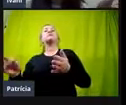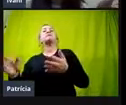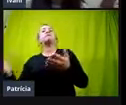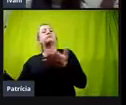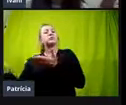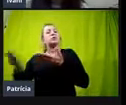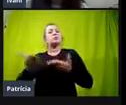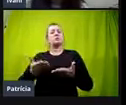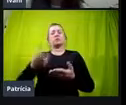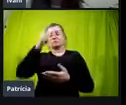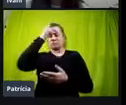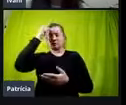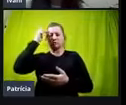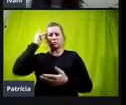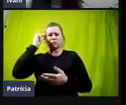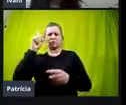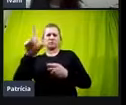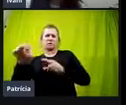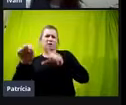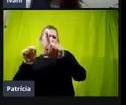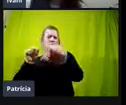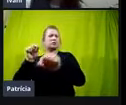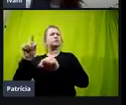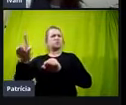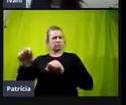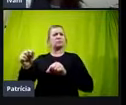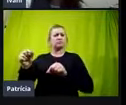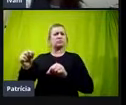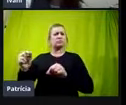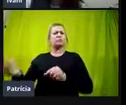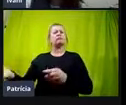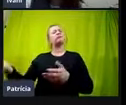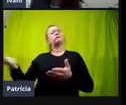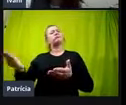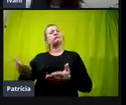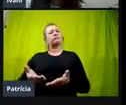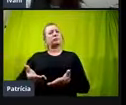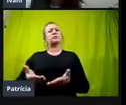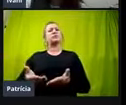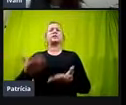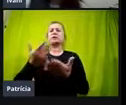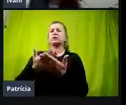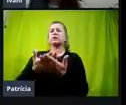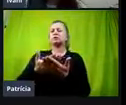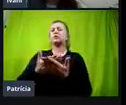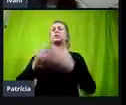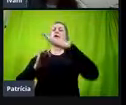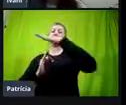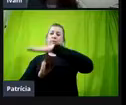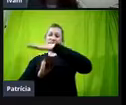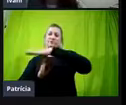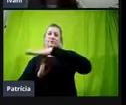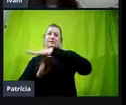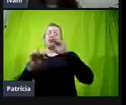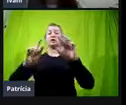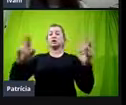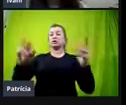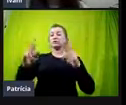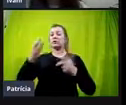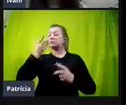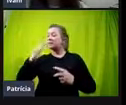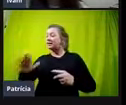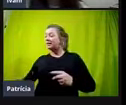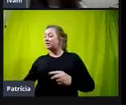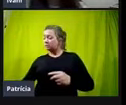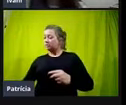muitas vezes, optam, de fato, pela vinda, né? Por vir estudar na nossa instituição. Diferente de uma criança pequena que o